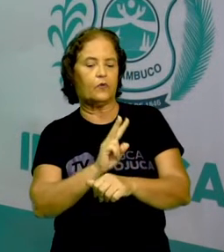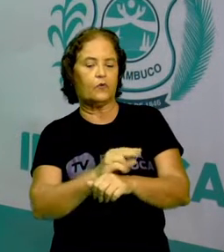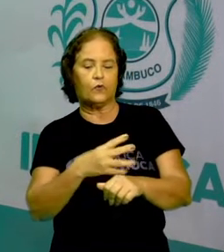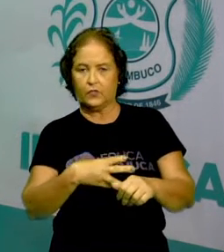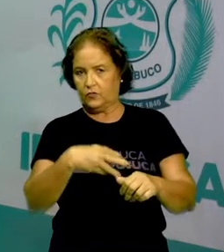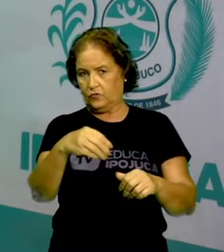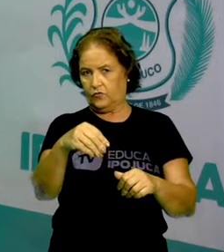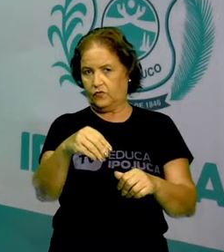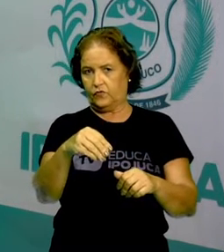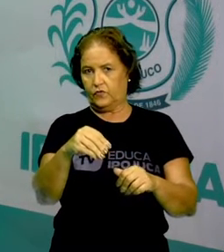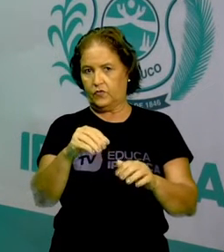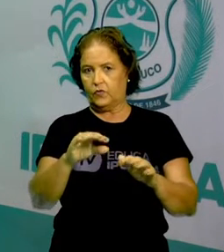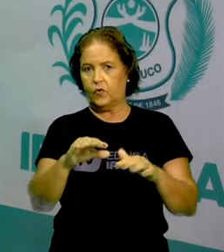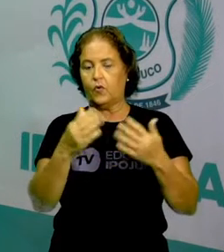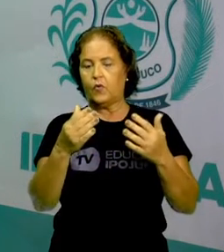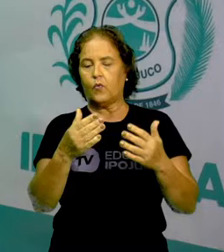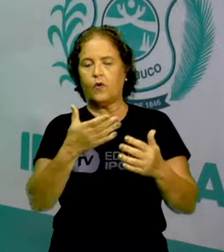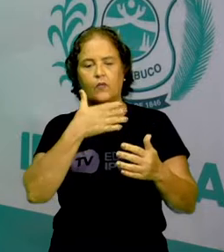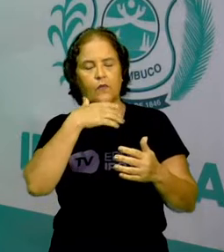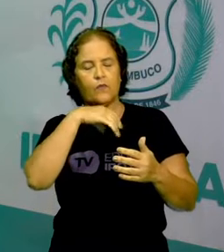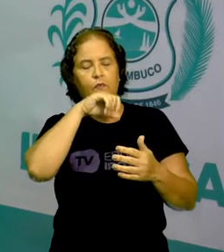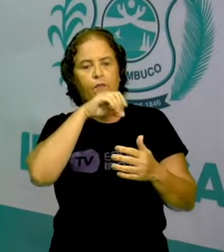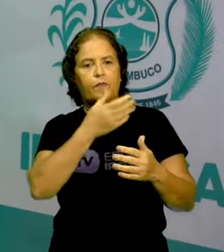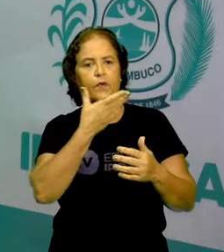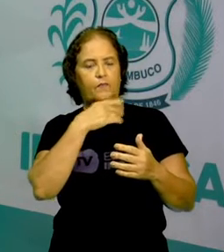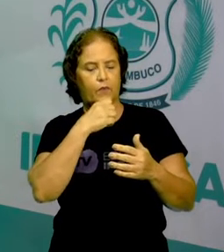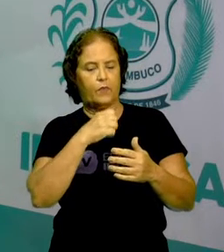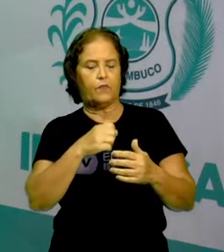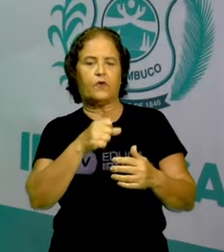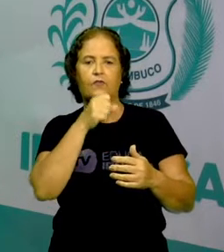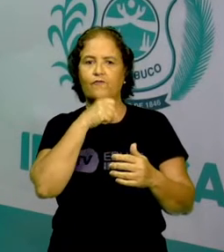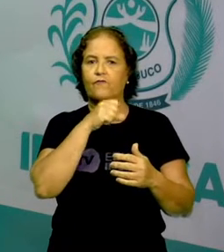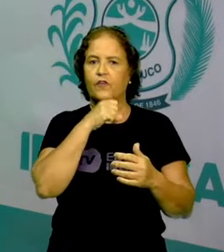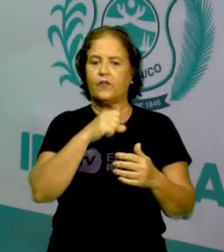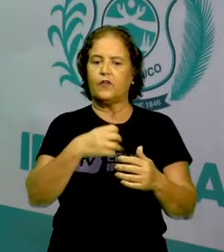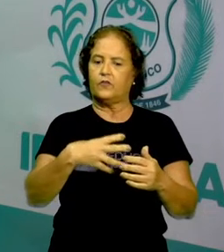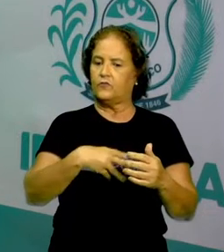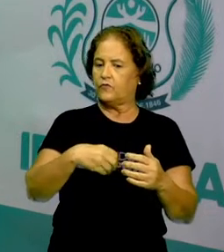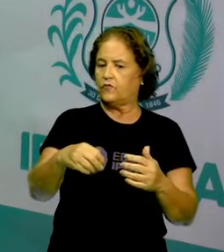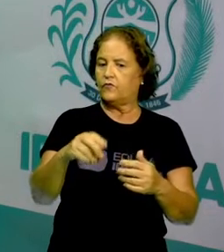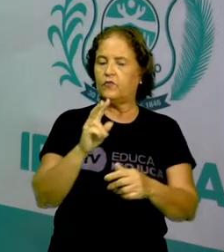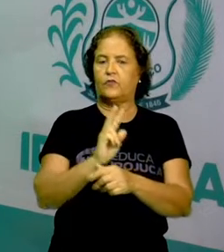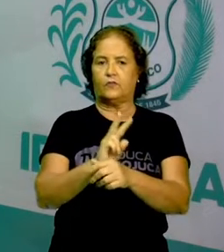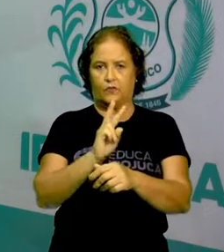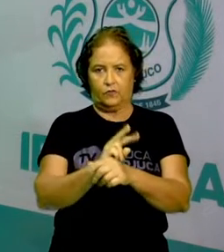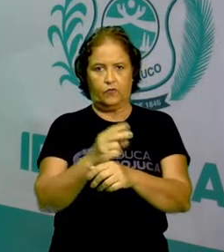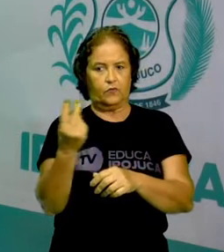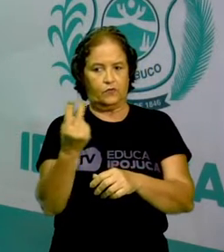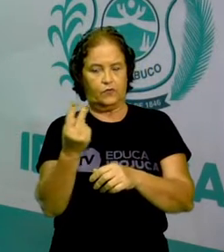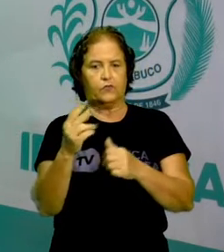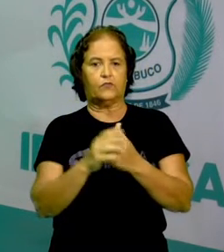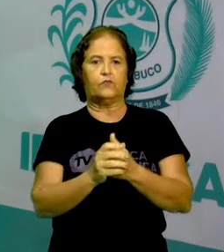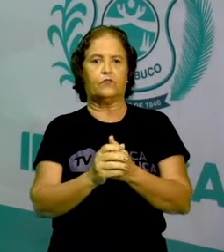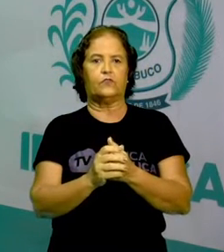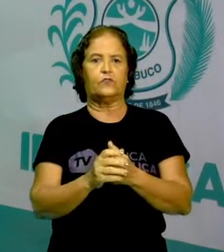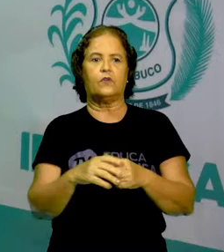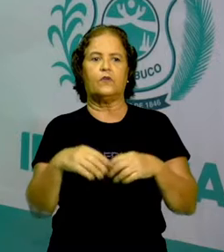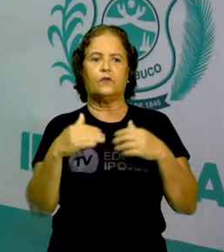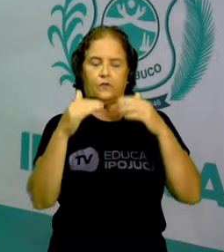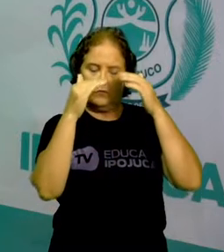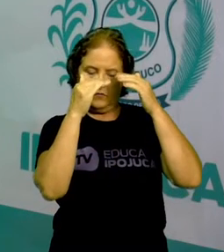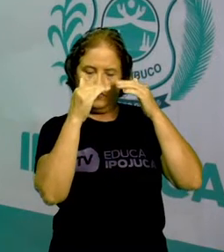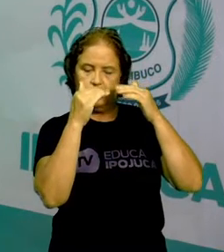com muito carinho, com muito respeito, educação. Pois é ela a principal base